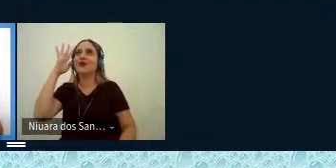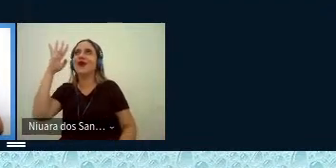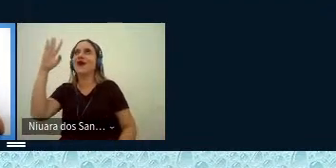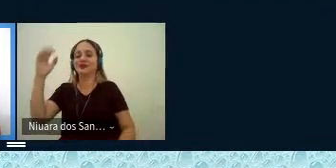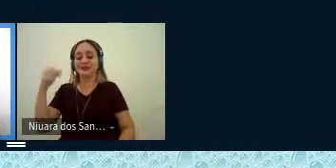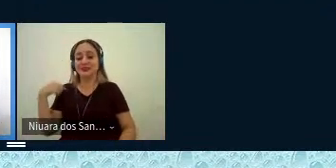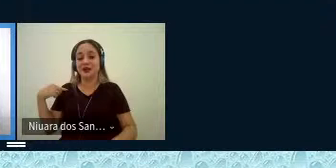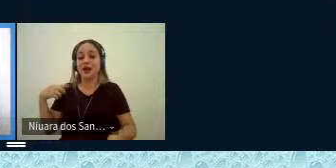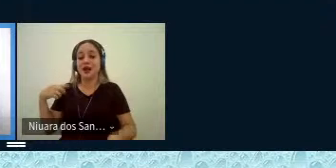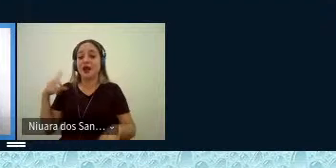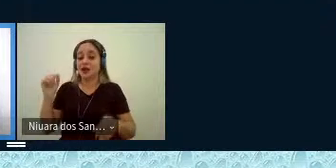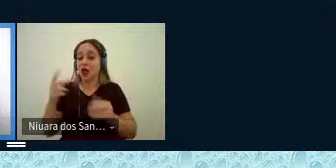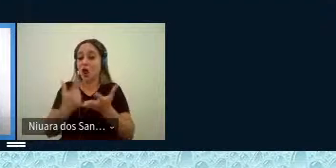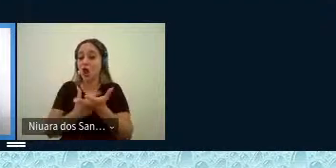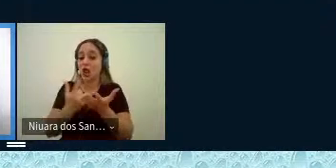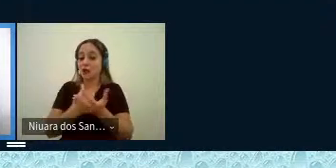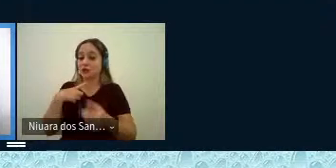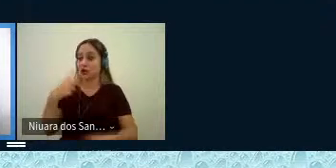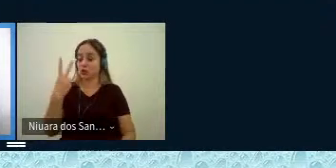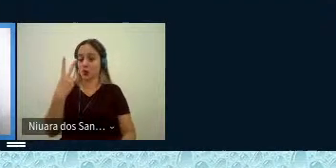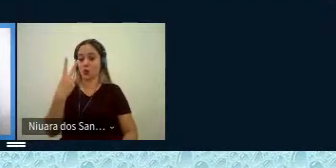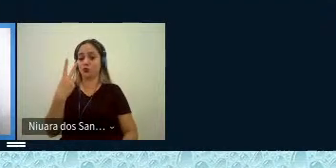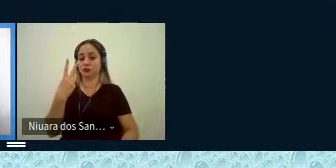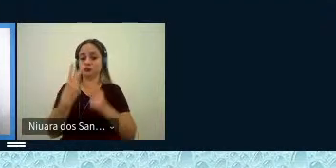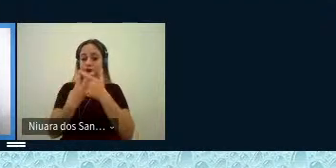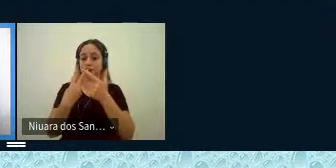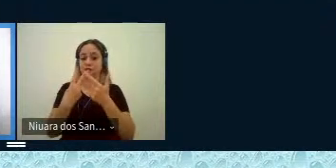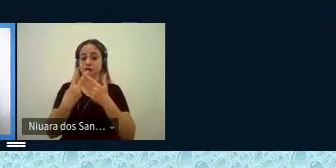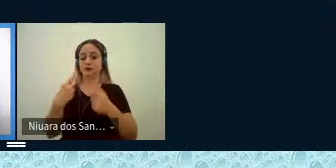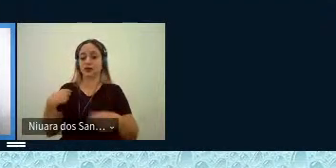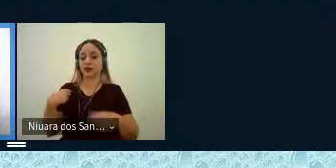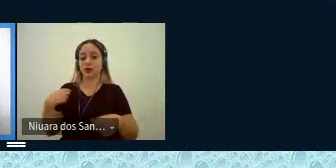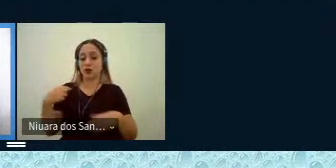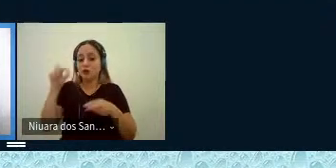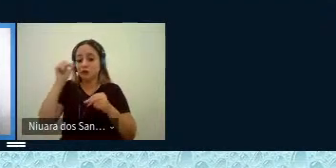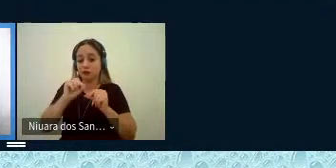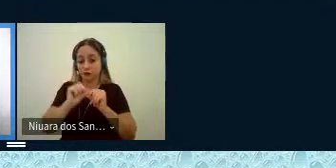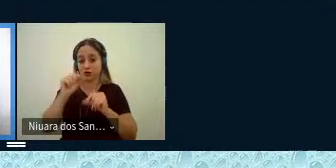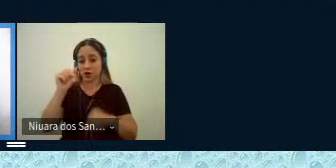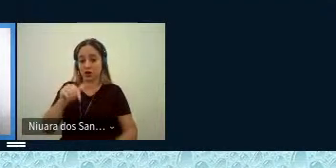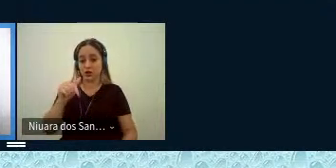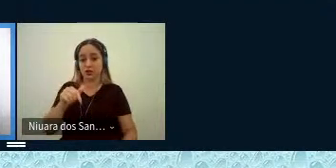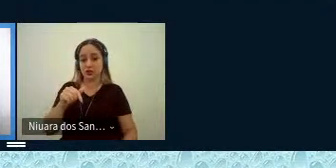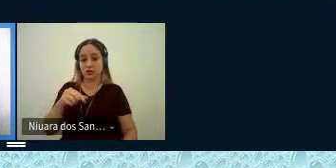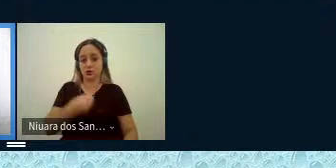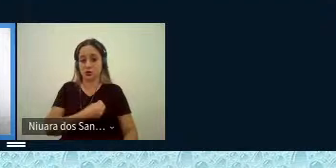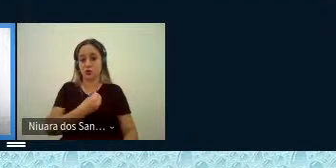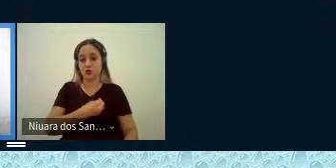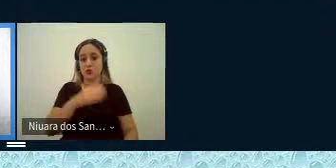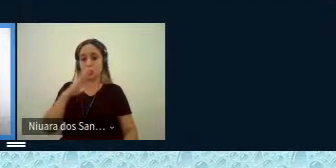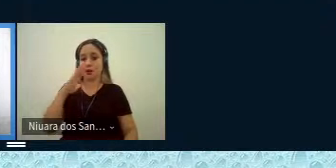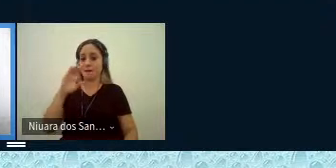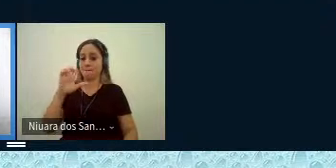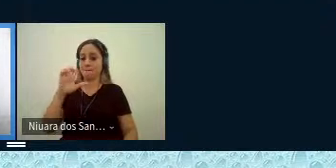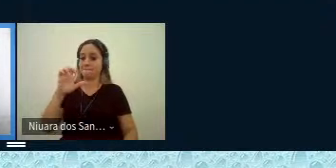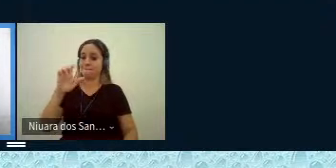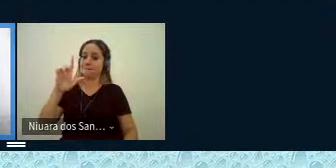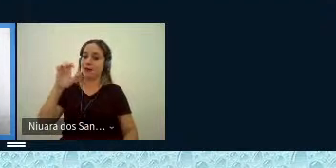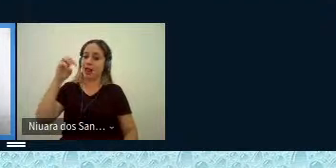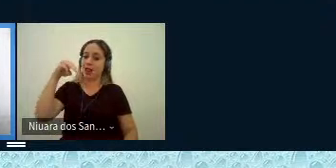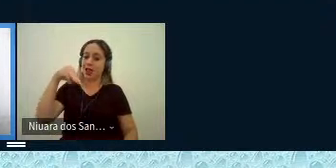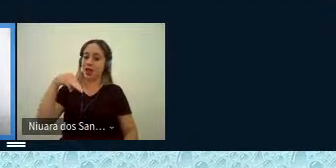é um livro que apresenta dois volumes. É um livro que foi publicado aqui, eu sou daqui de Belém, da capital,